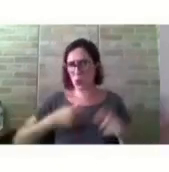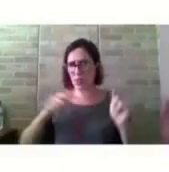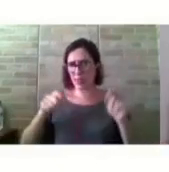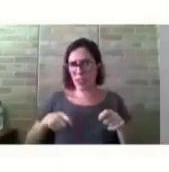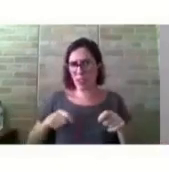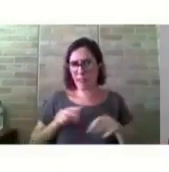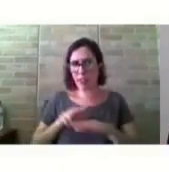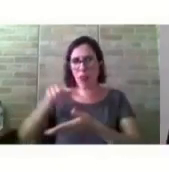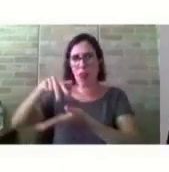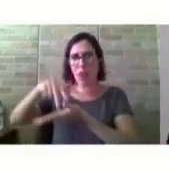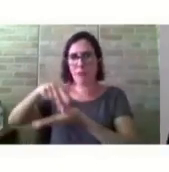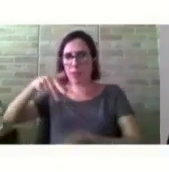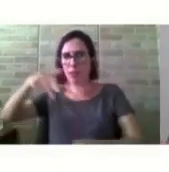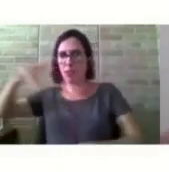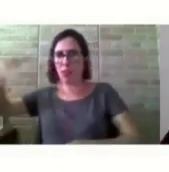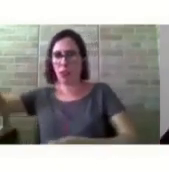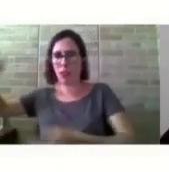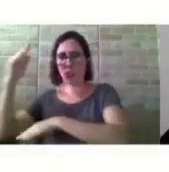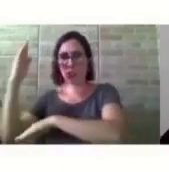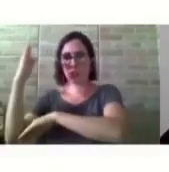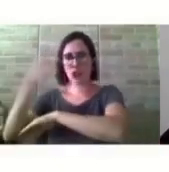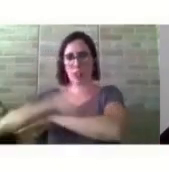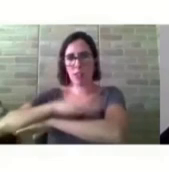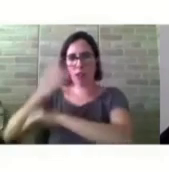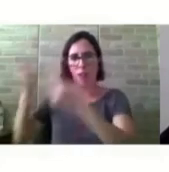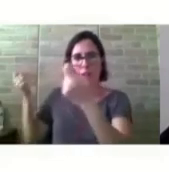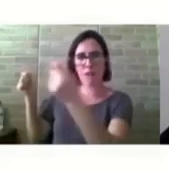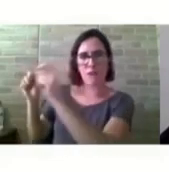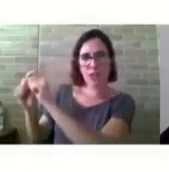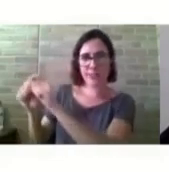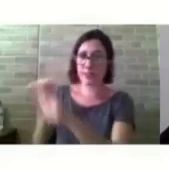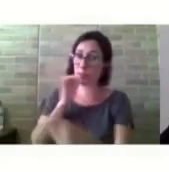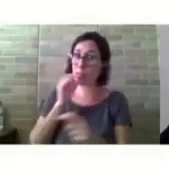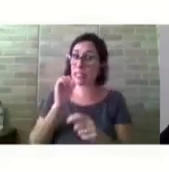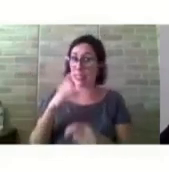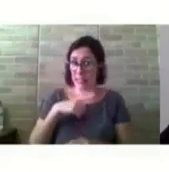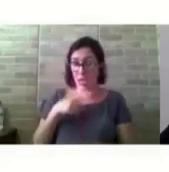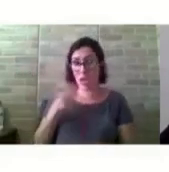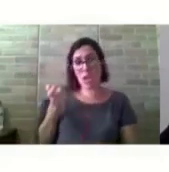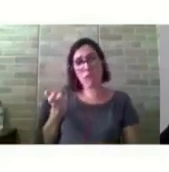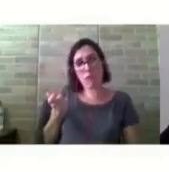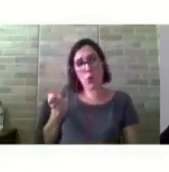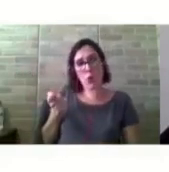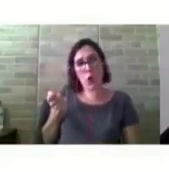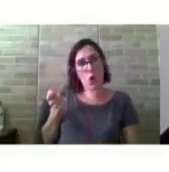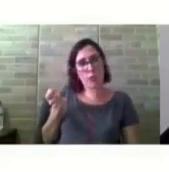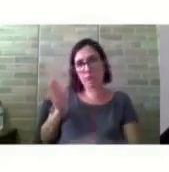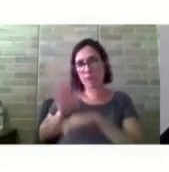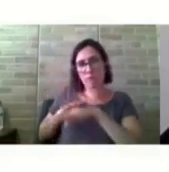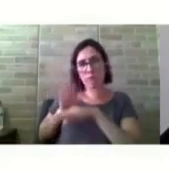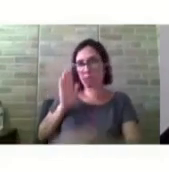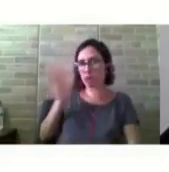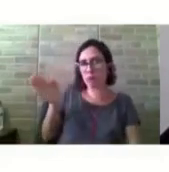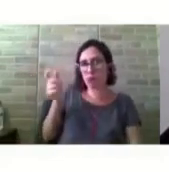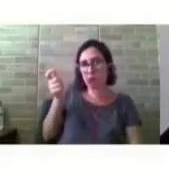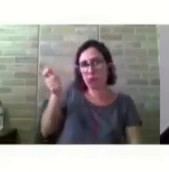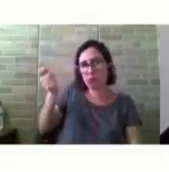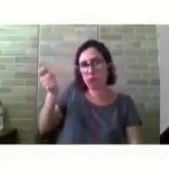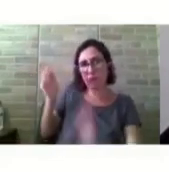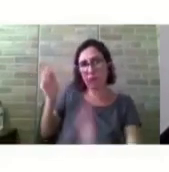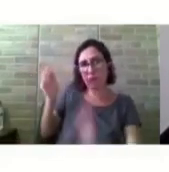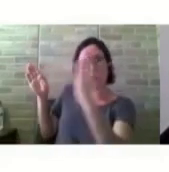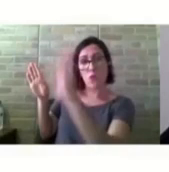para fechar essa janela com controle remoto, são vários fatores que têm que ser pensados.